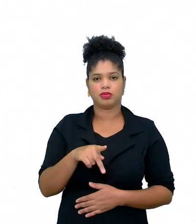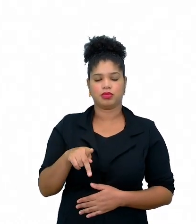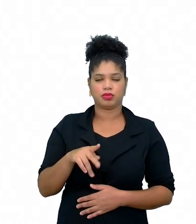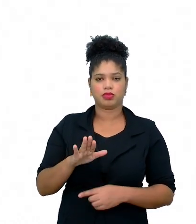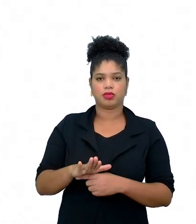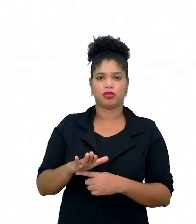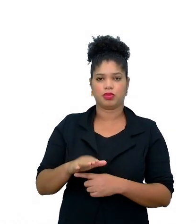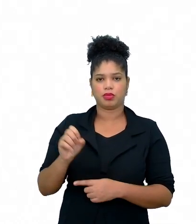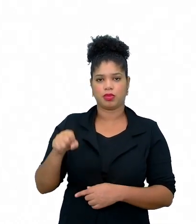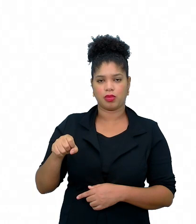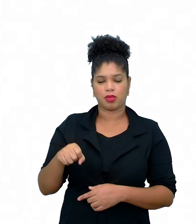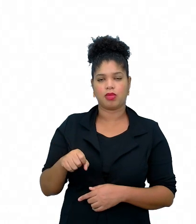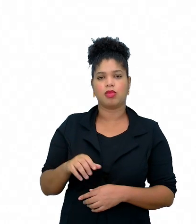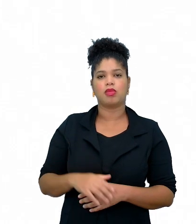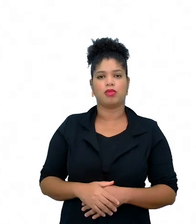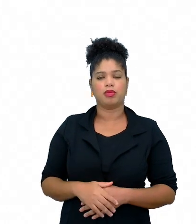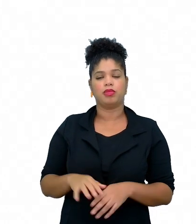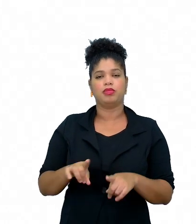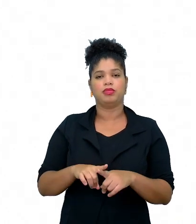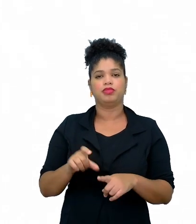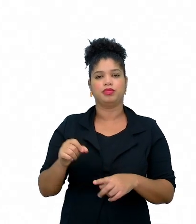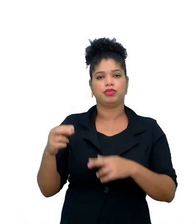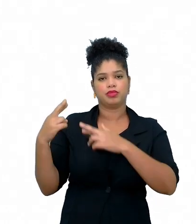ajudá-los e naquilo que a